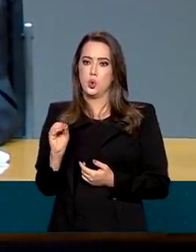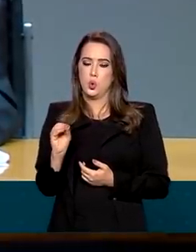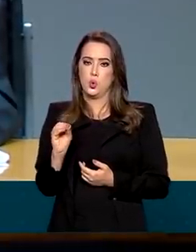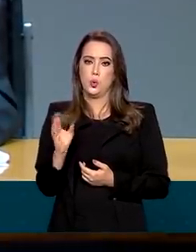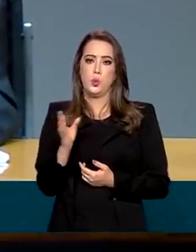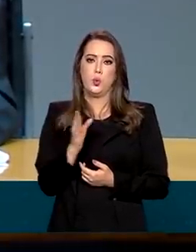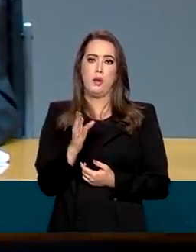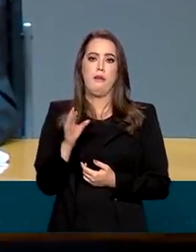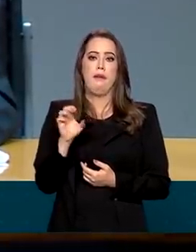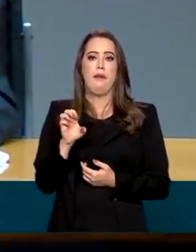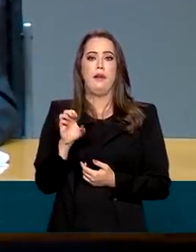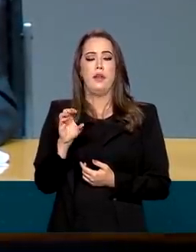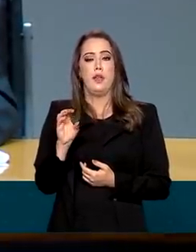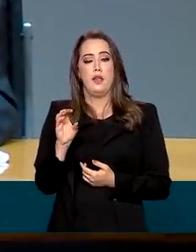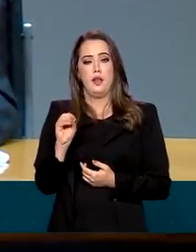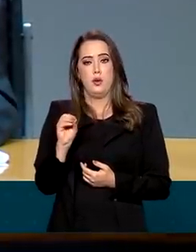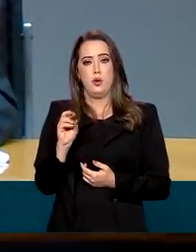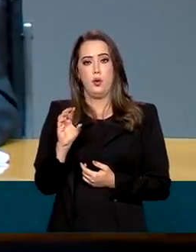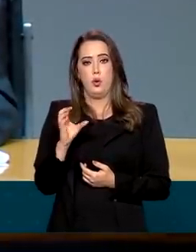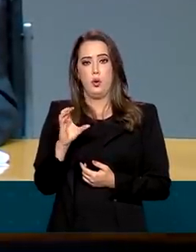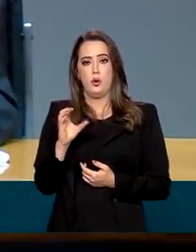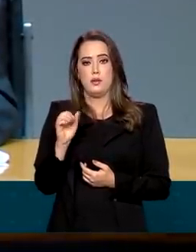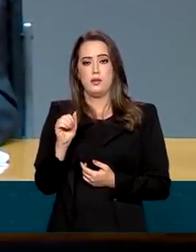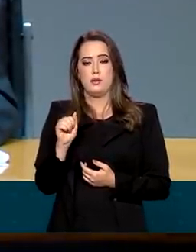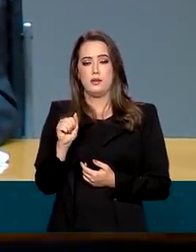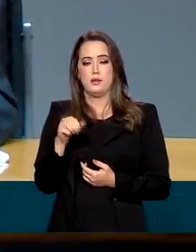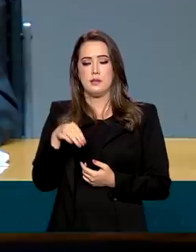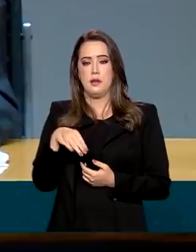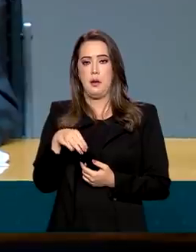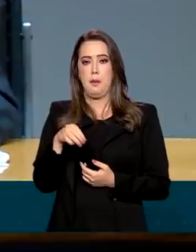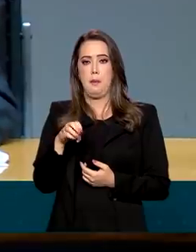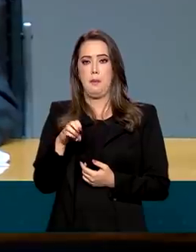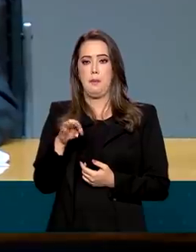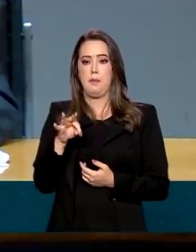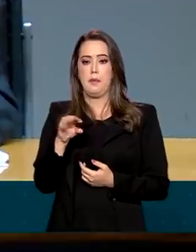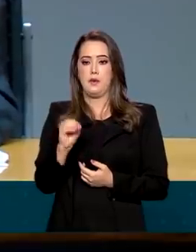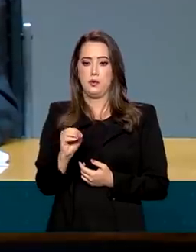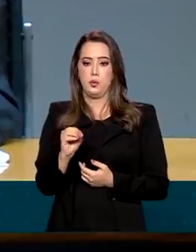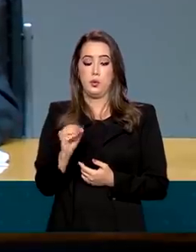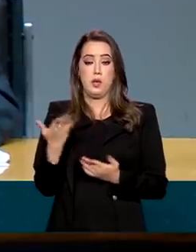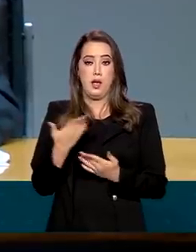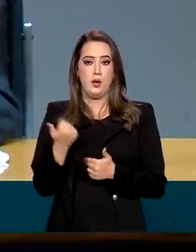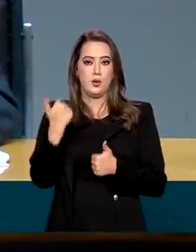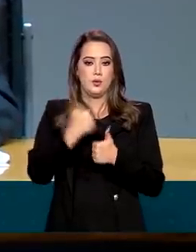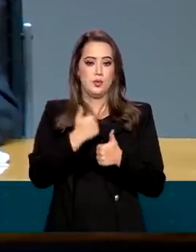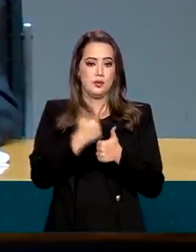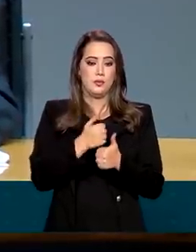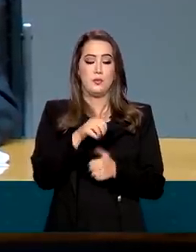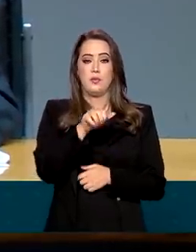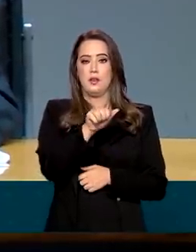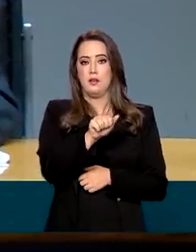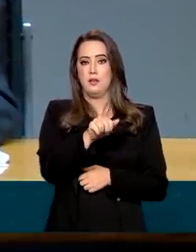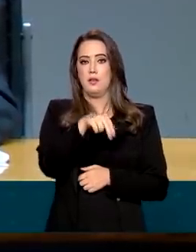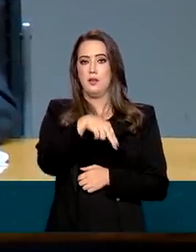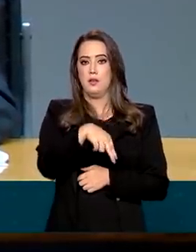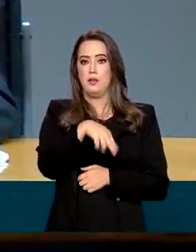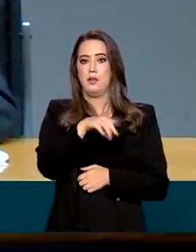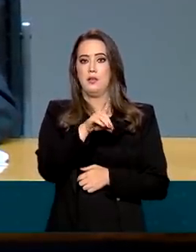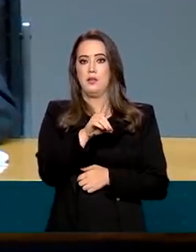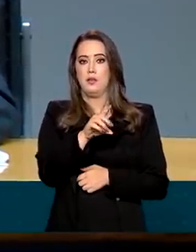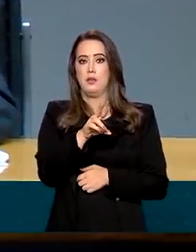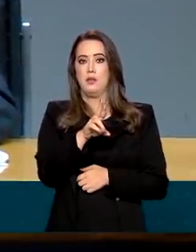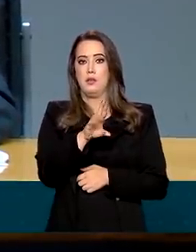Funchal e entra o André Esteves, o André Colnago, o André Colnago. É porque